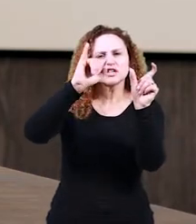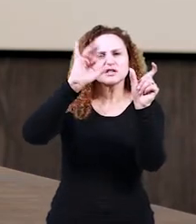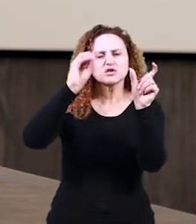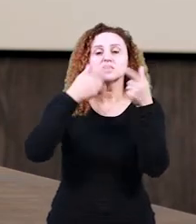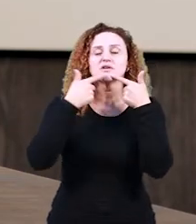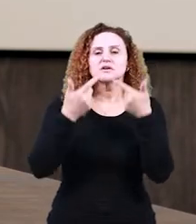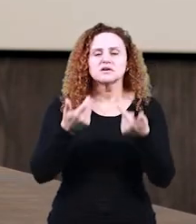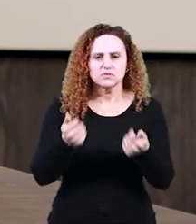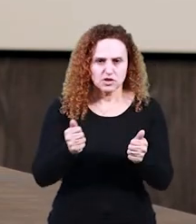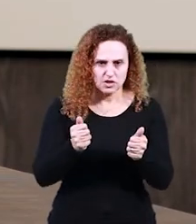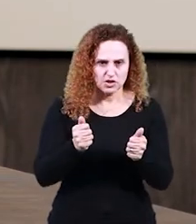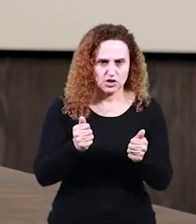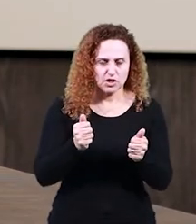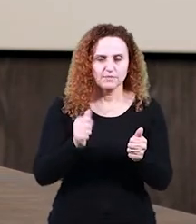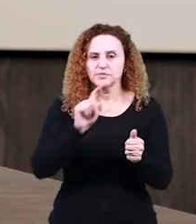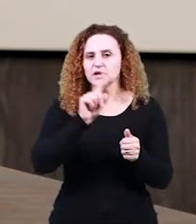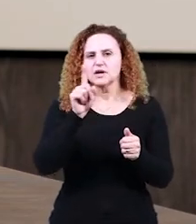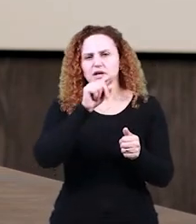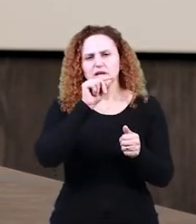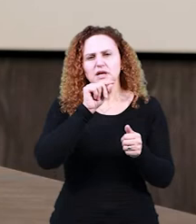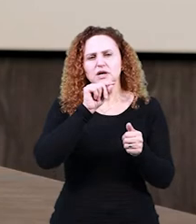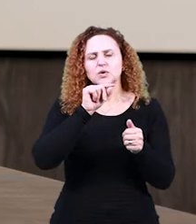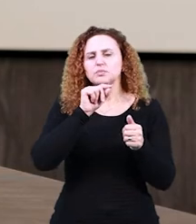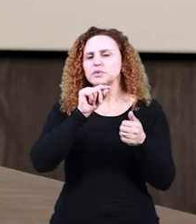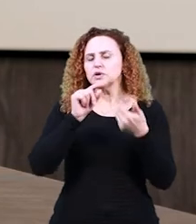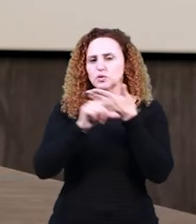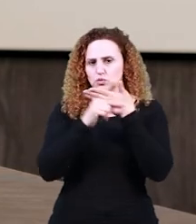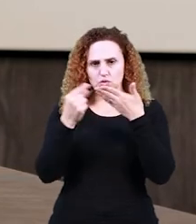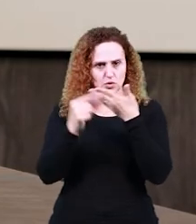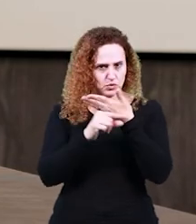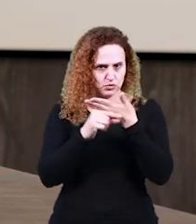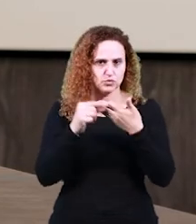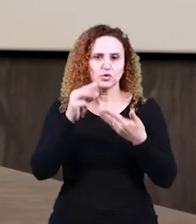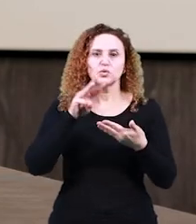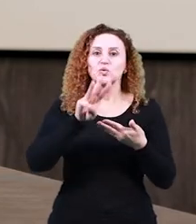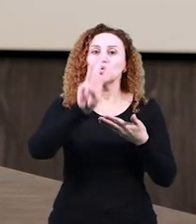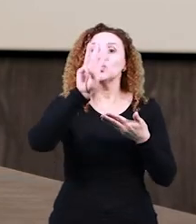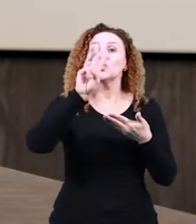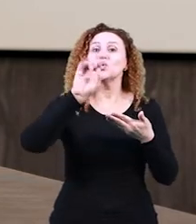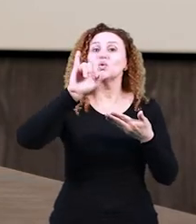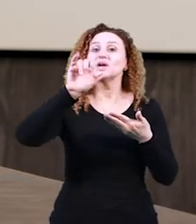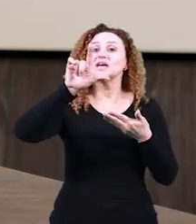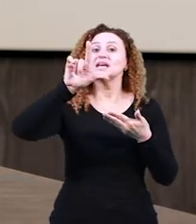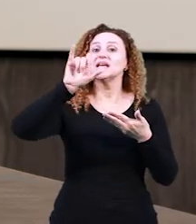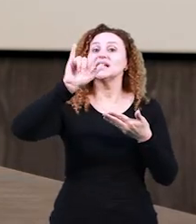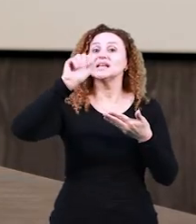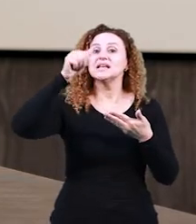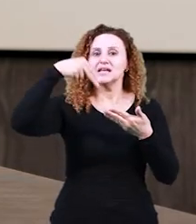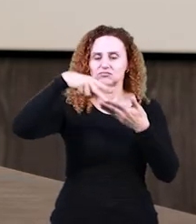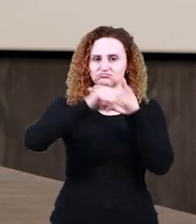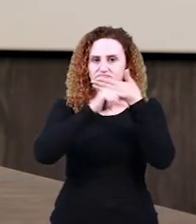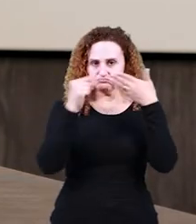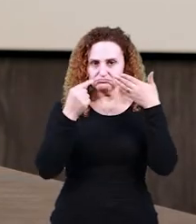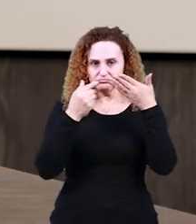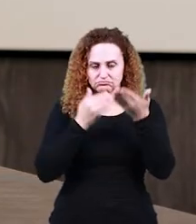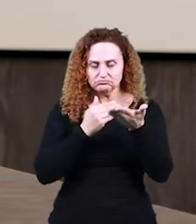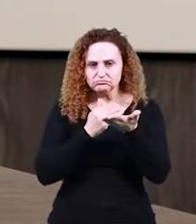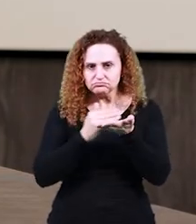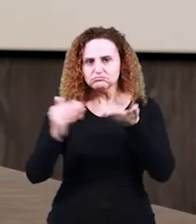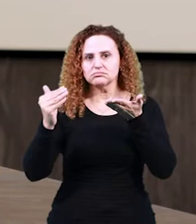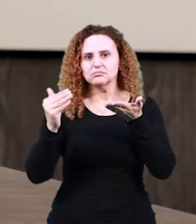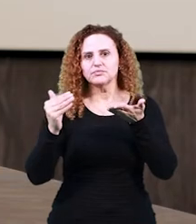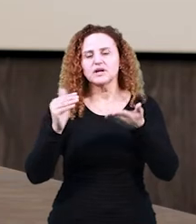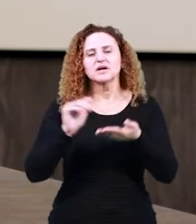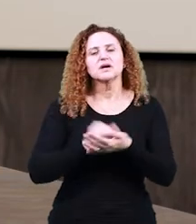pela primeira vez, não pelo William Labov, que é o fundador da teoria, em 1963, mas por um outro linguista